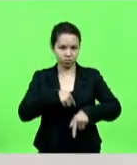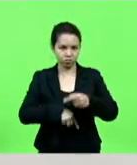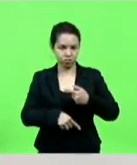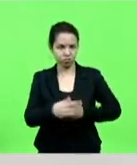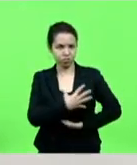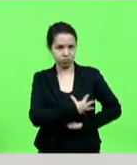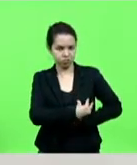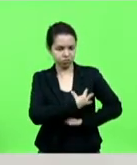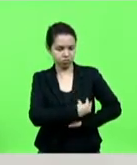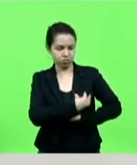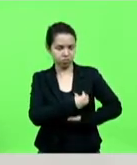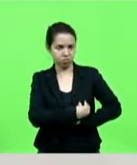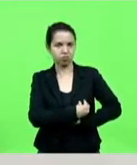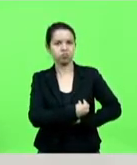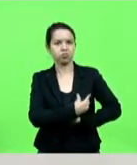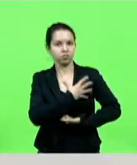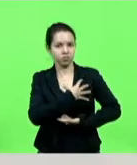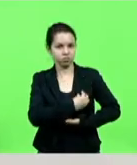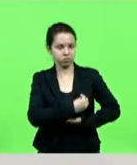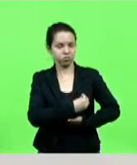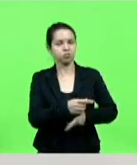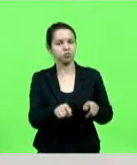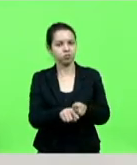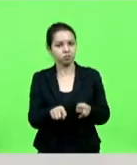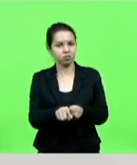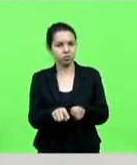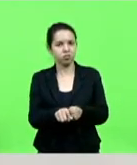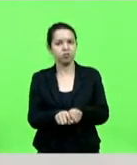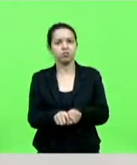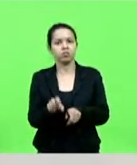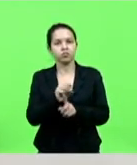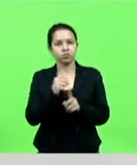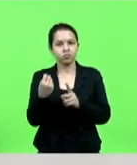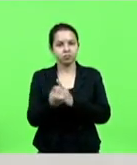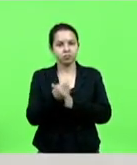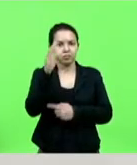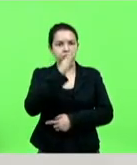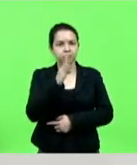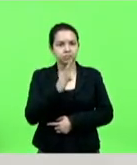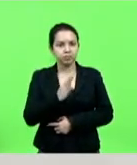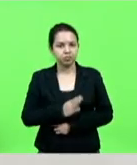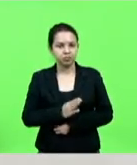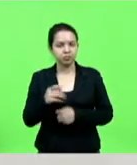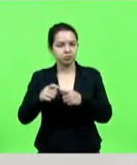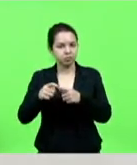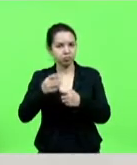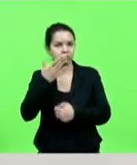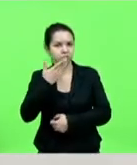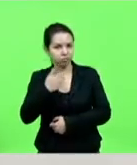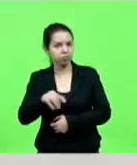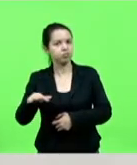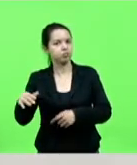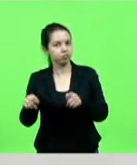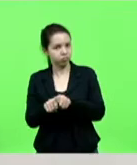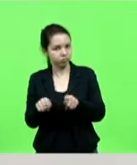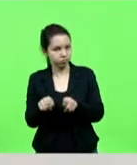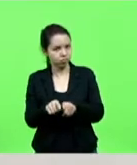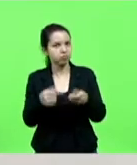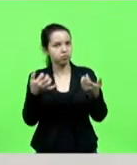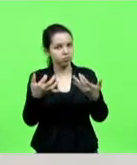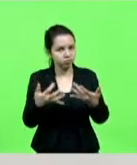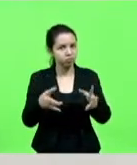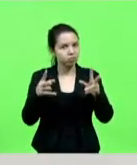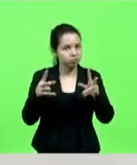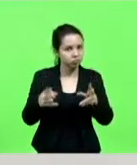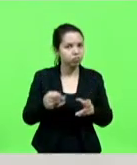A Sociedade Brasileira de Pediatria também, da mesma maneira, reforça esse quesito. As crianças